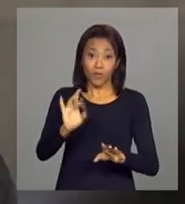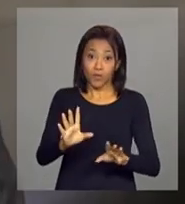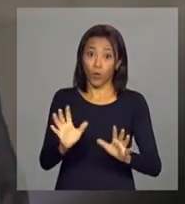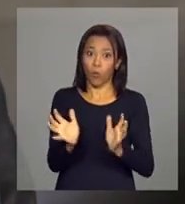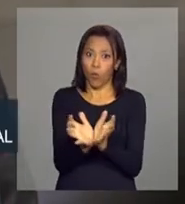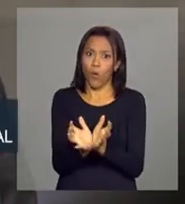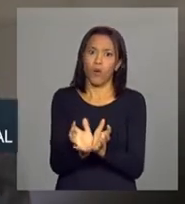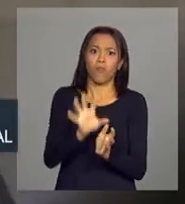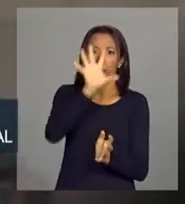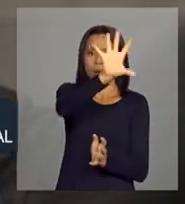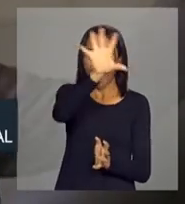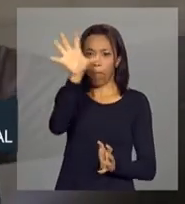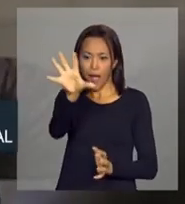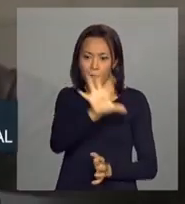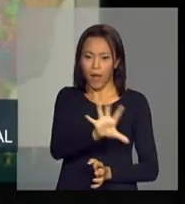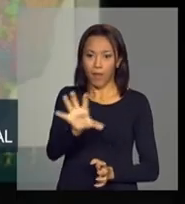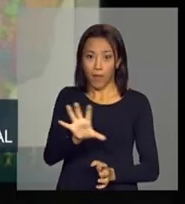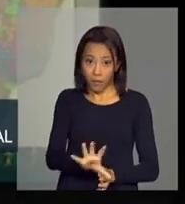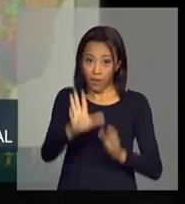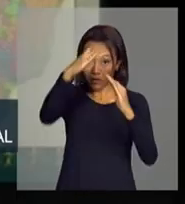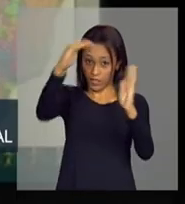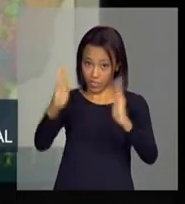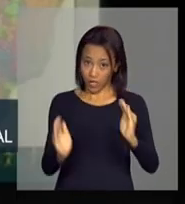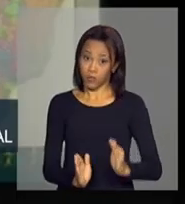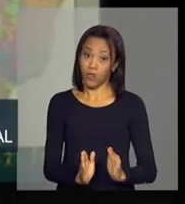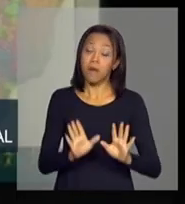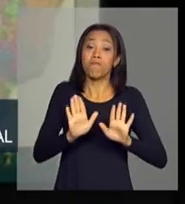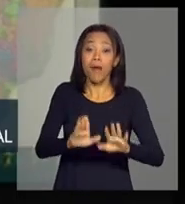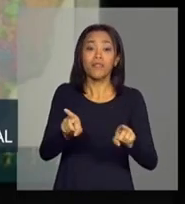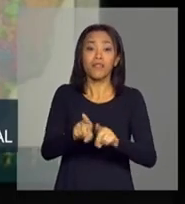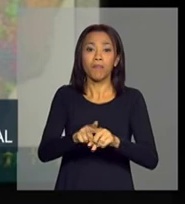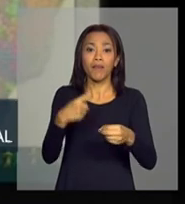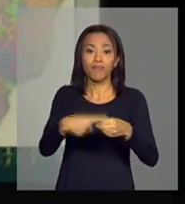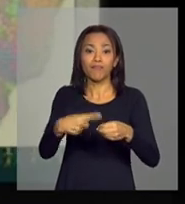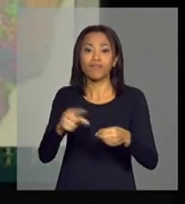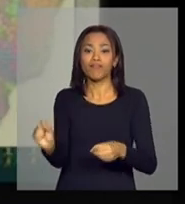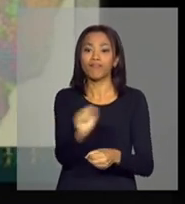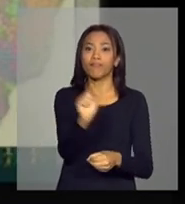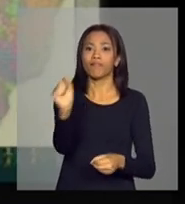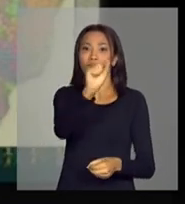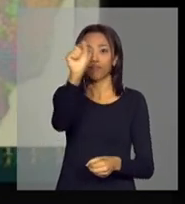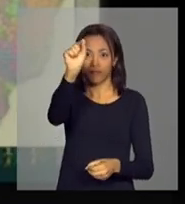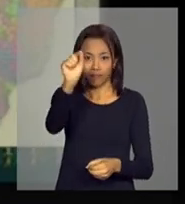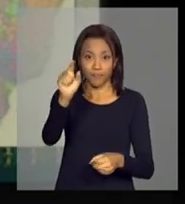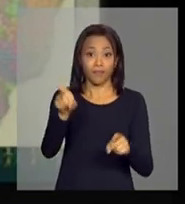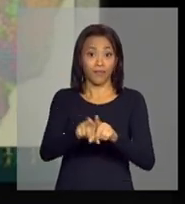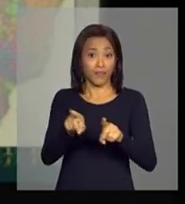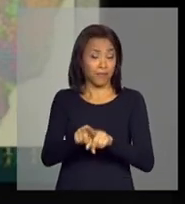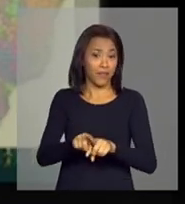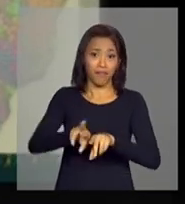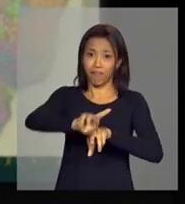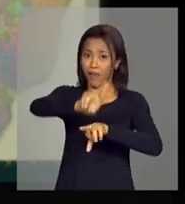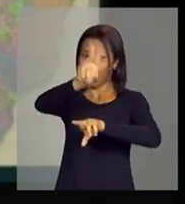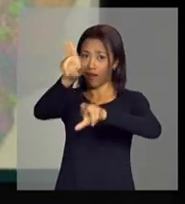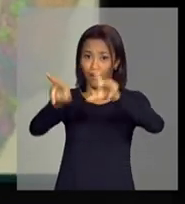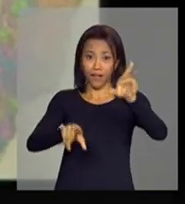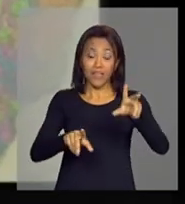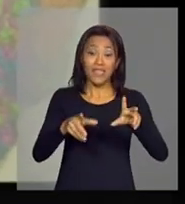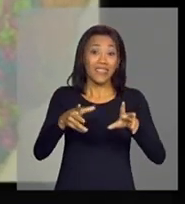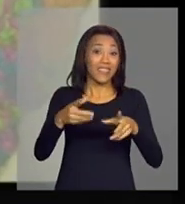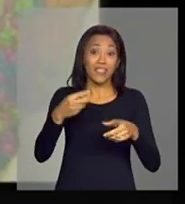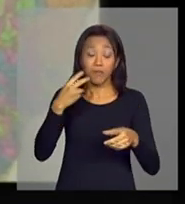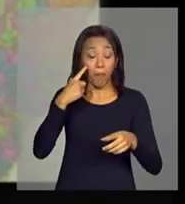-regional, mas também do ponto de vista micro-regional e intra-regional, de maneira